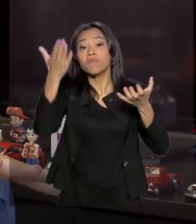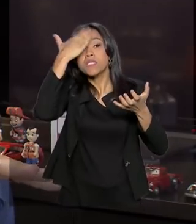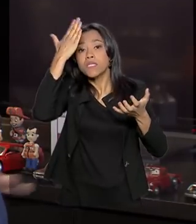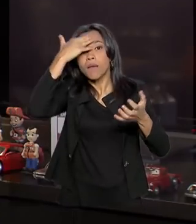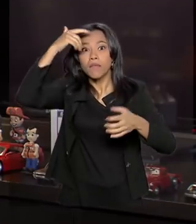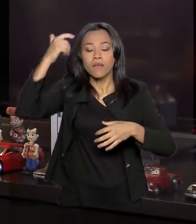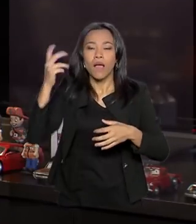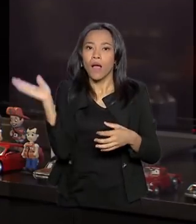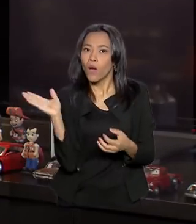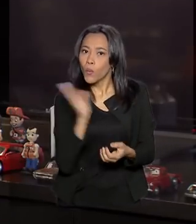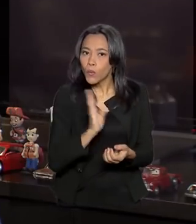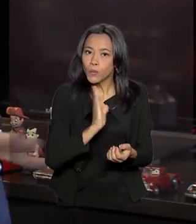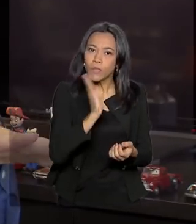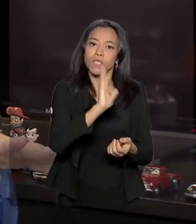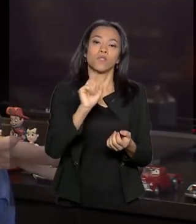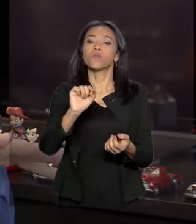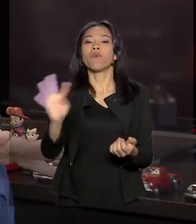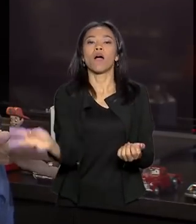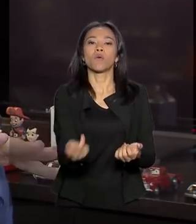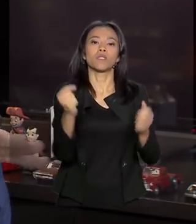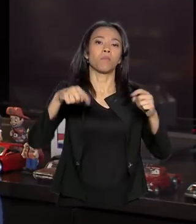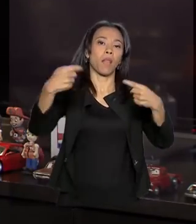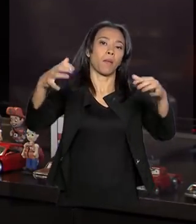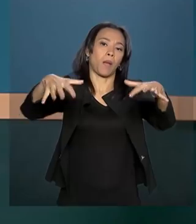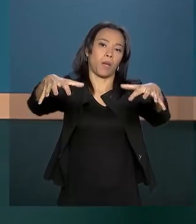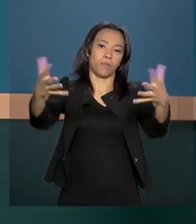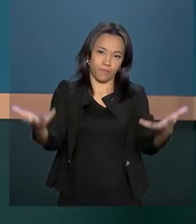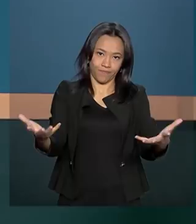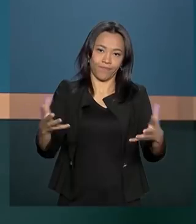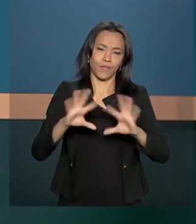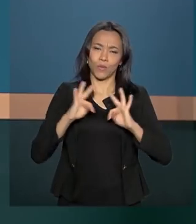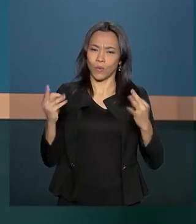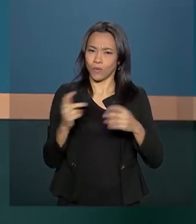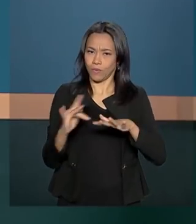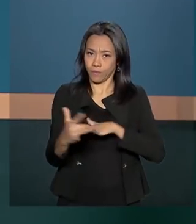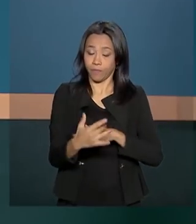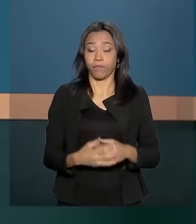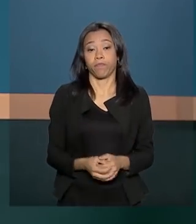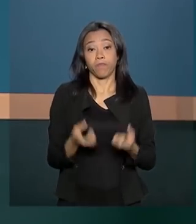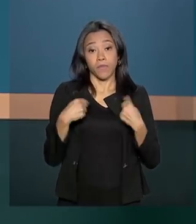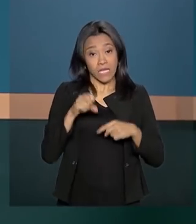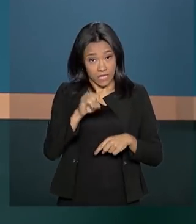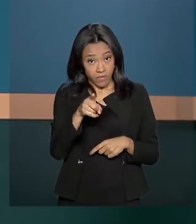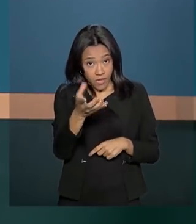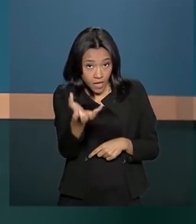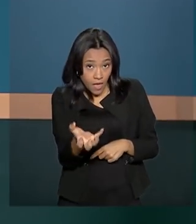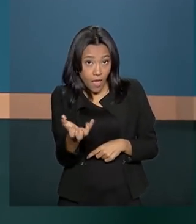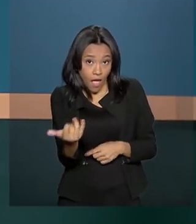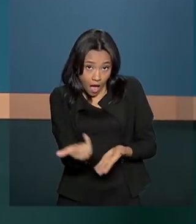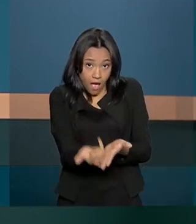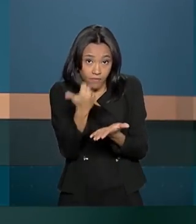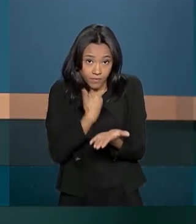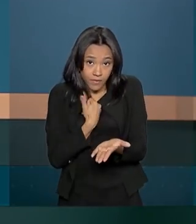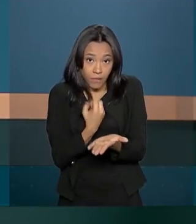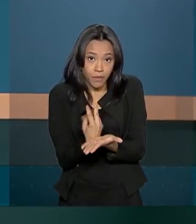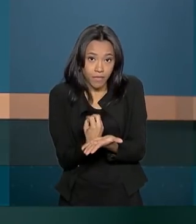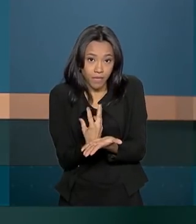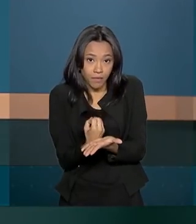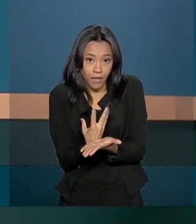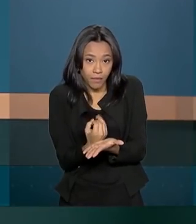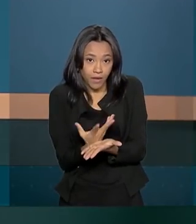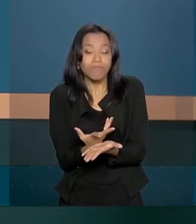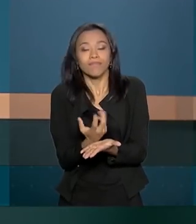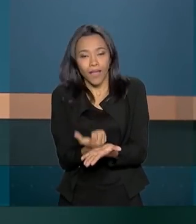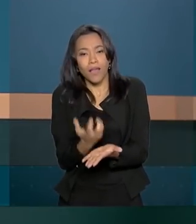tempo oportuno através de todas as mídias sociais. E se você também quer receber os alertas da Defesa Civil Nacional,